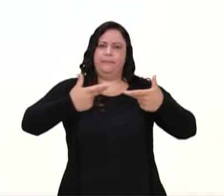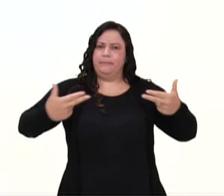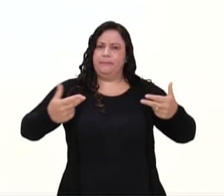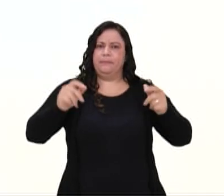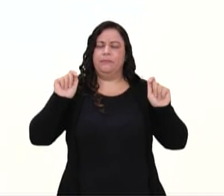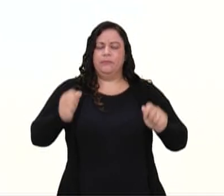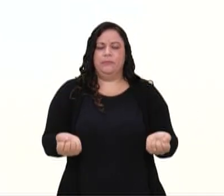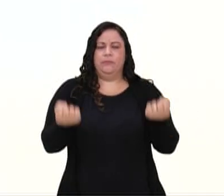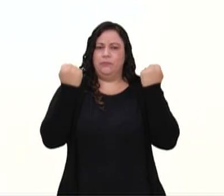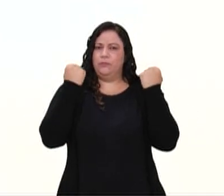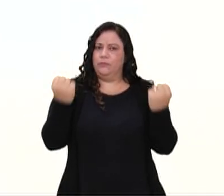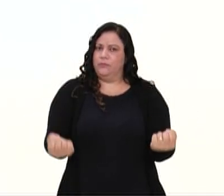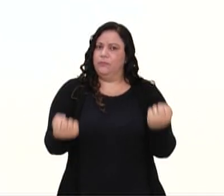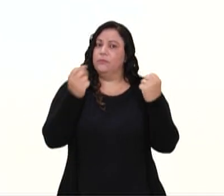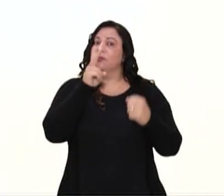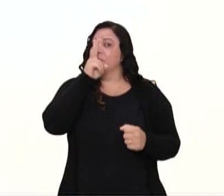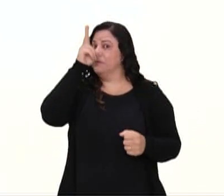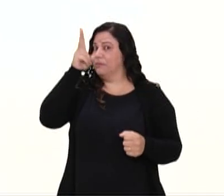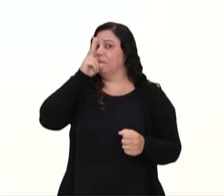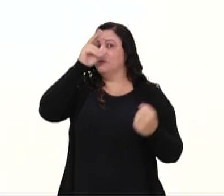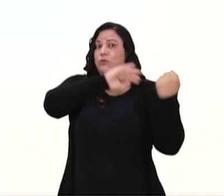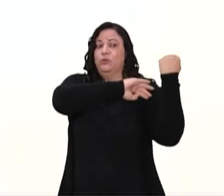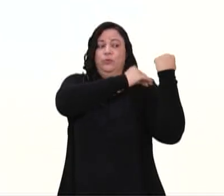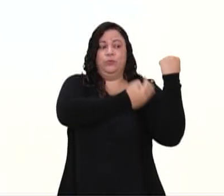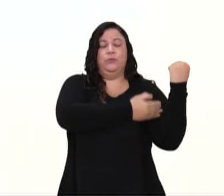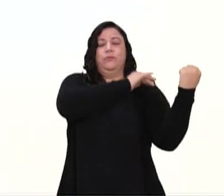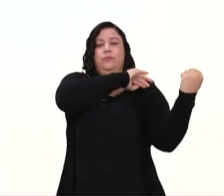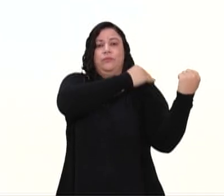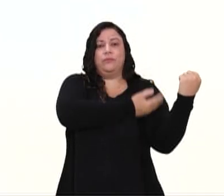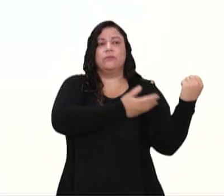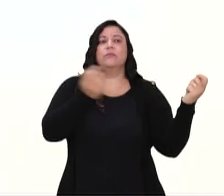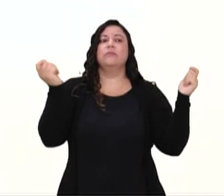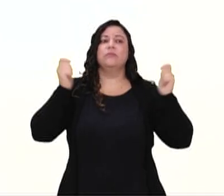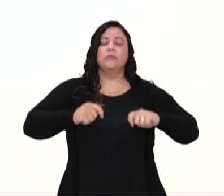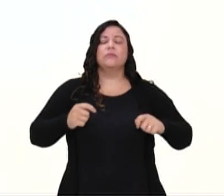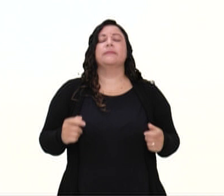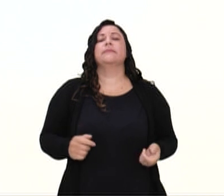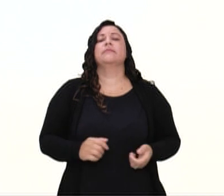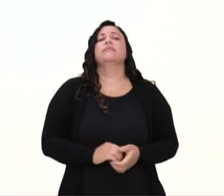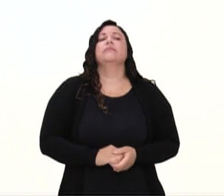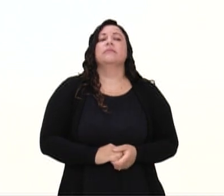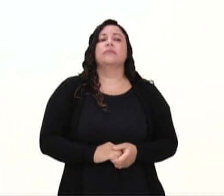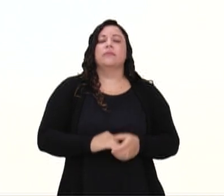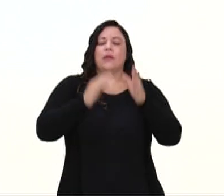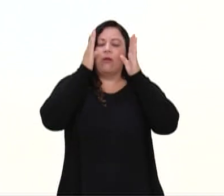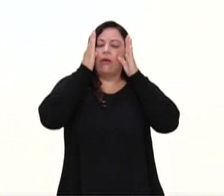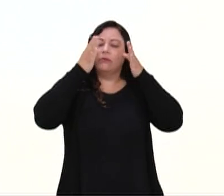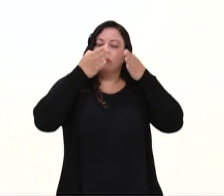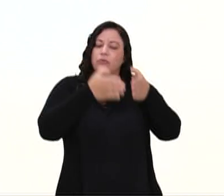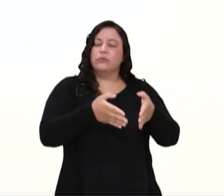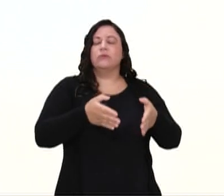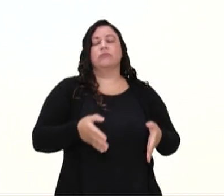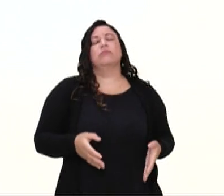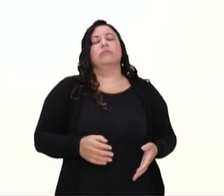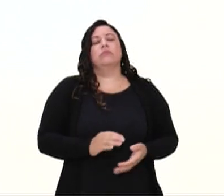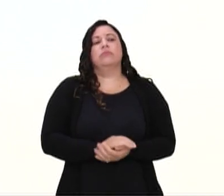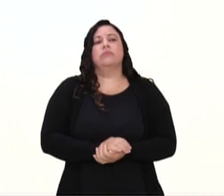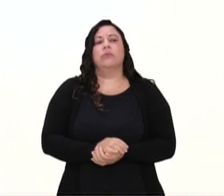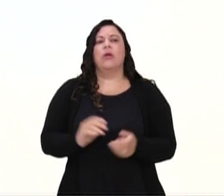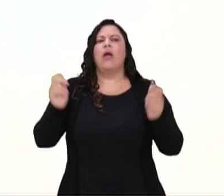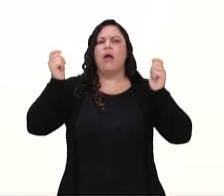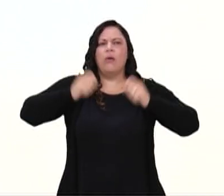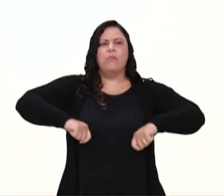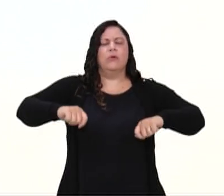como a musculação trabalha com força, quando você vai fazer um trabalho, esse trabalho é direcionado. Seja ele pra